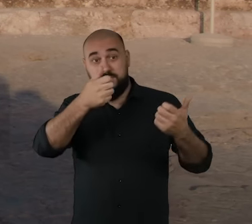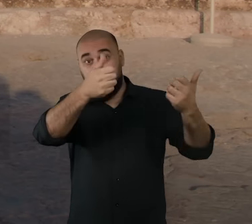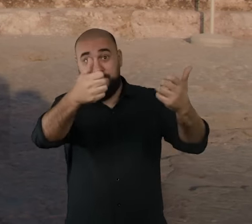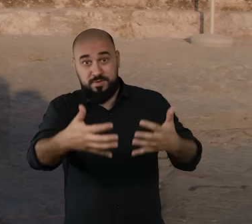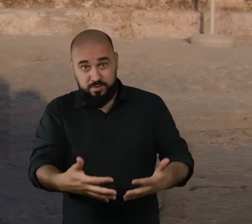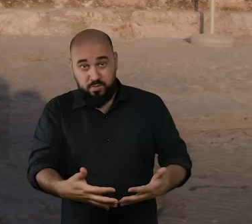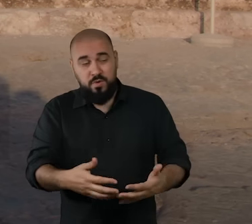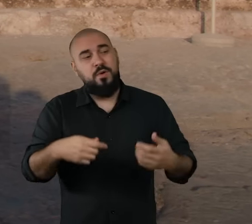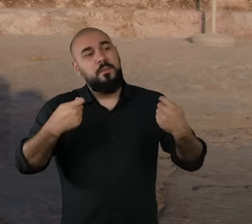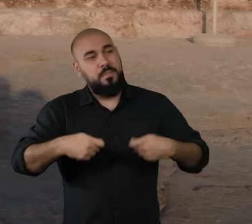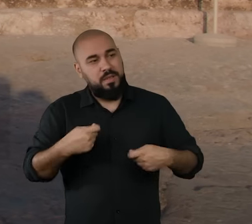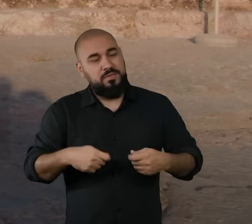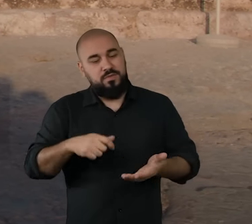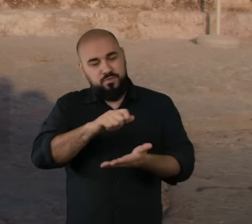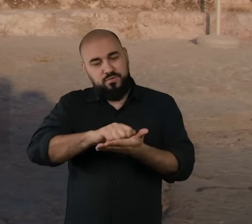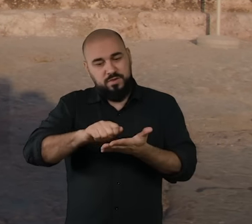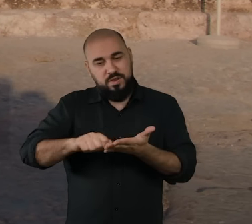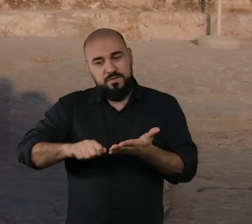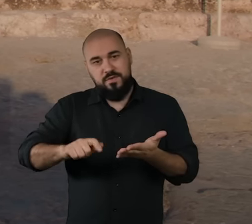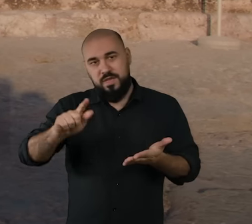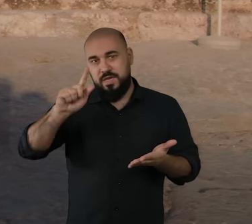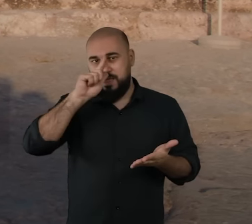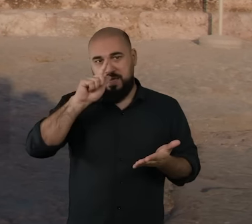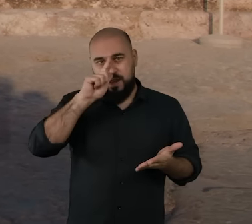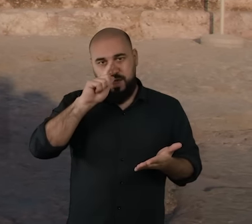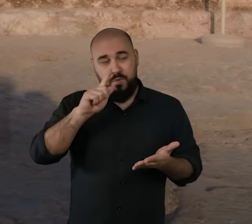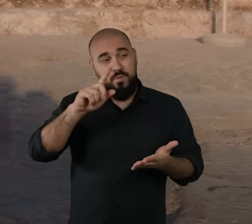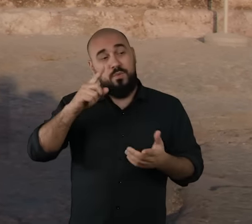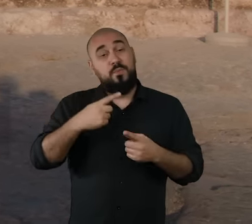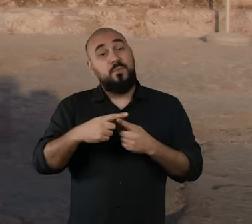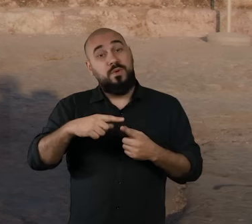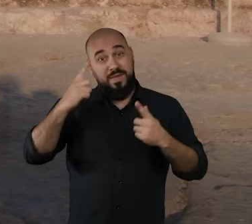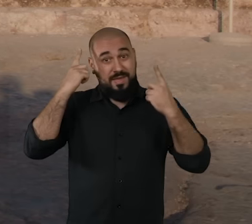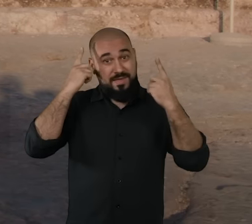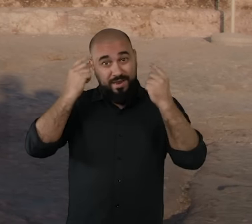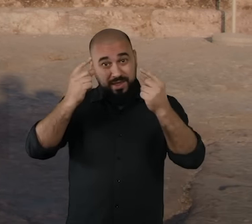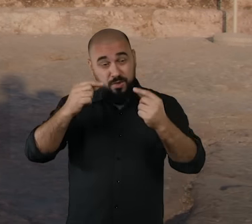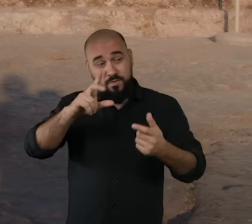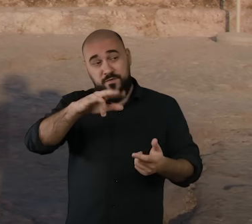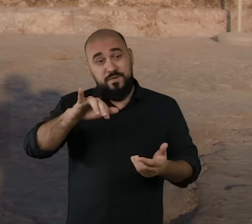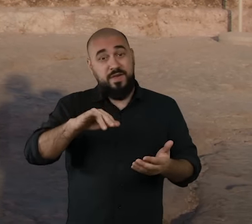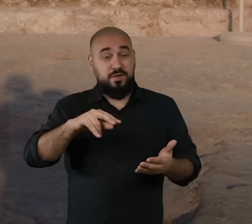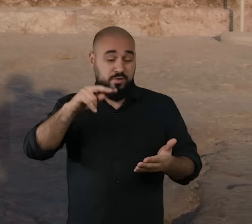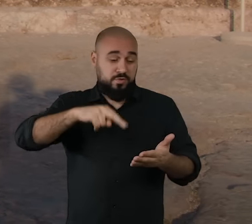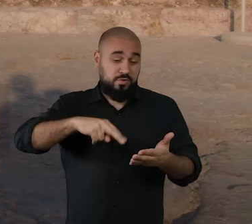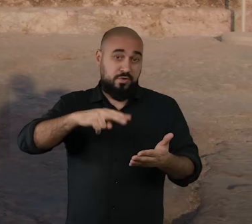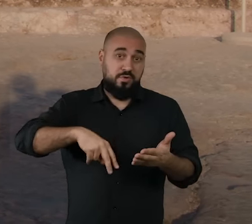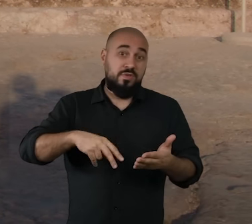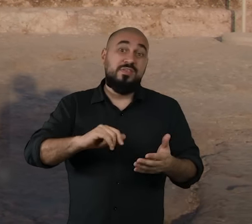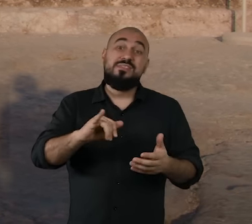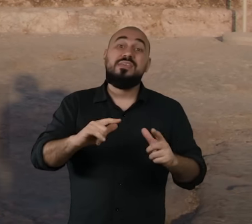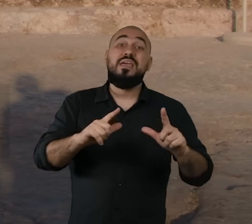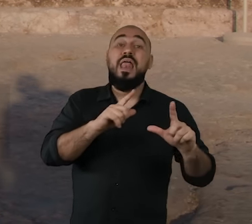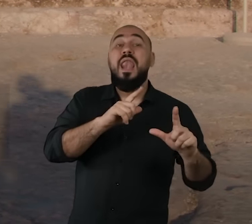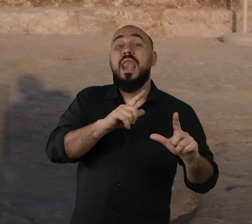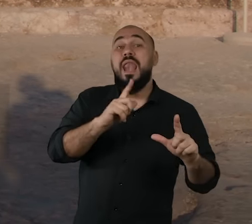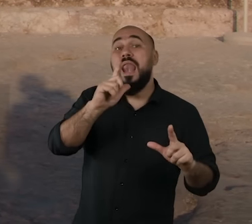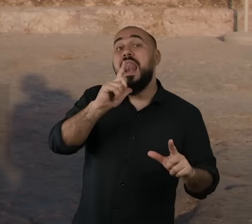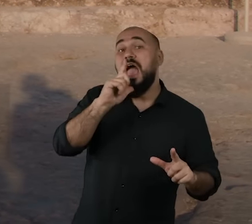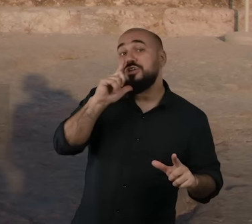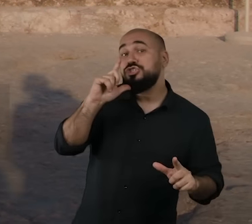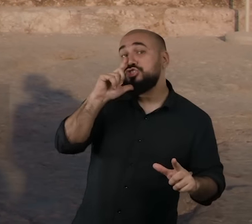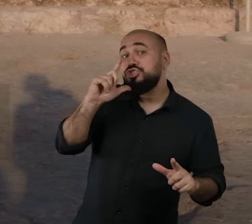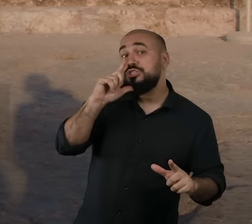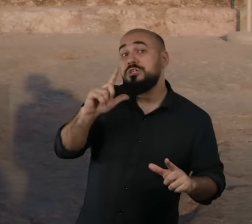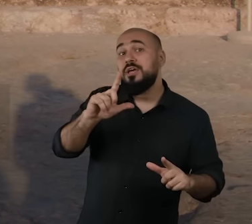eu tenho que escrever em grego, porque se escrever em latim, somente os romanos irão ler o que eu escrevo. Mas se eu escrever em grego, o mundo